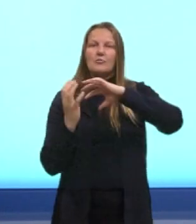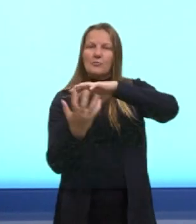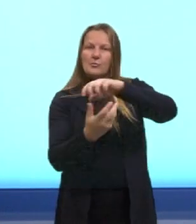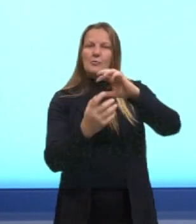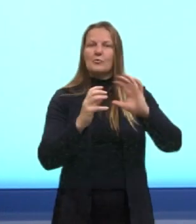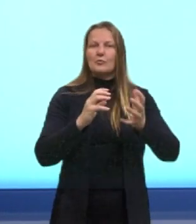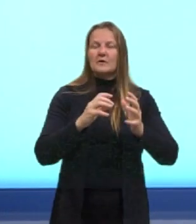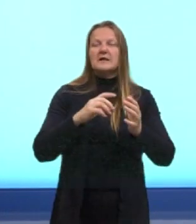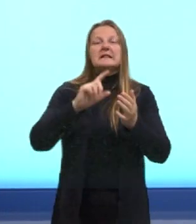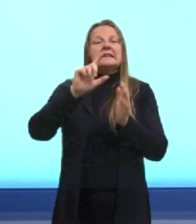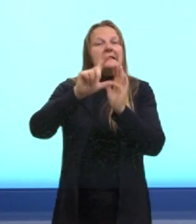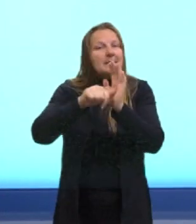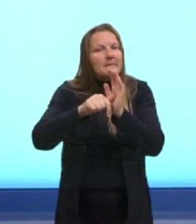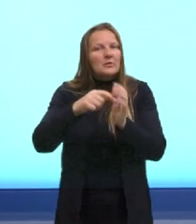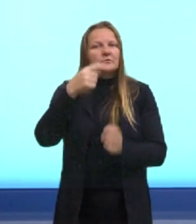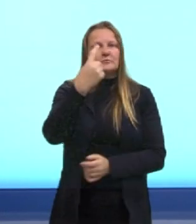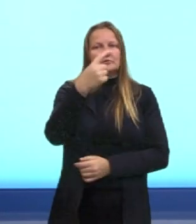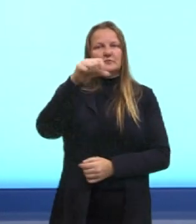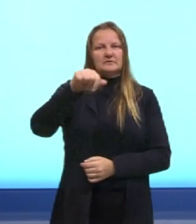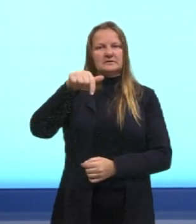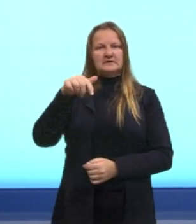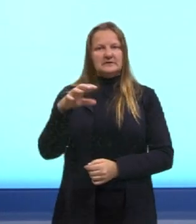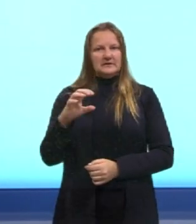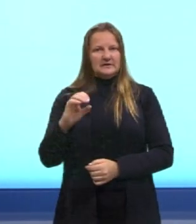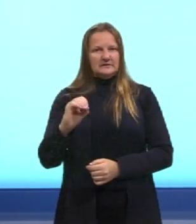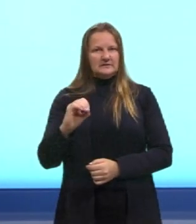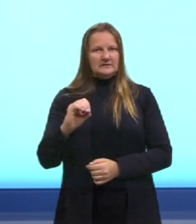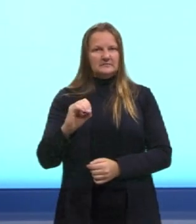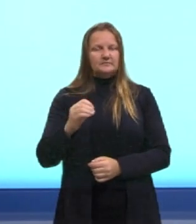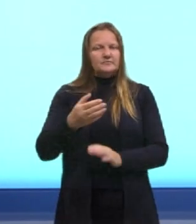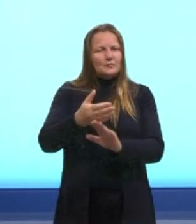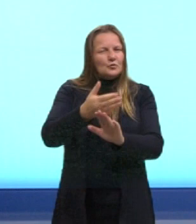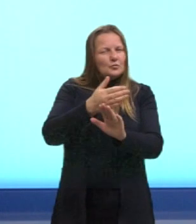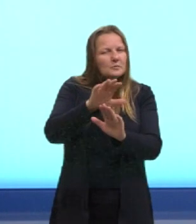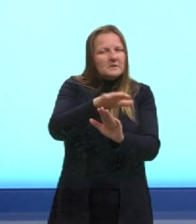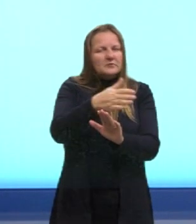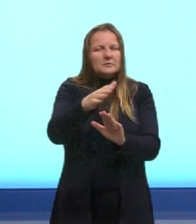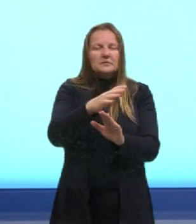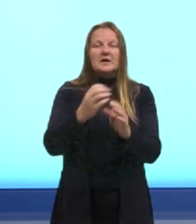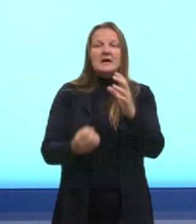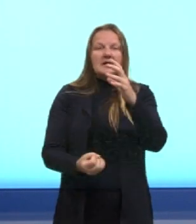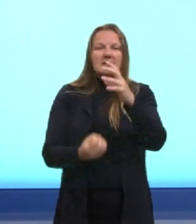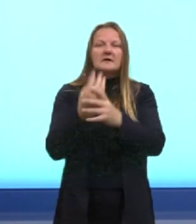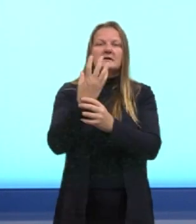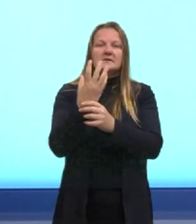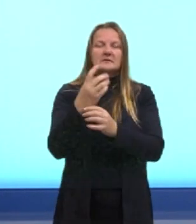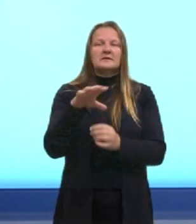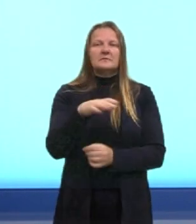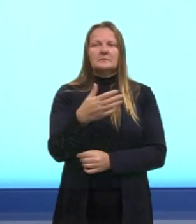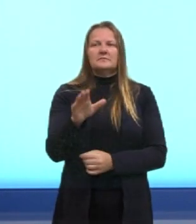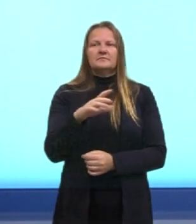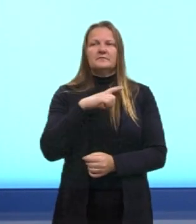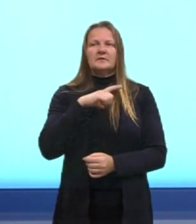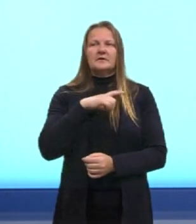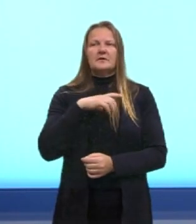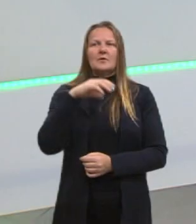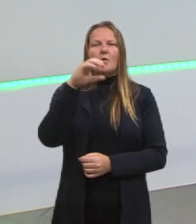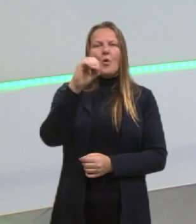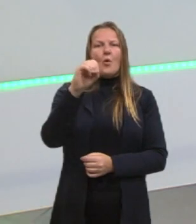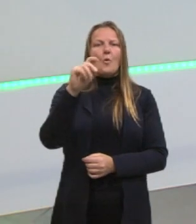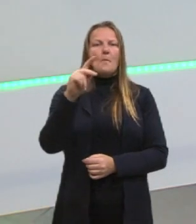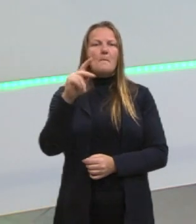A partir da década de 70, um pouco antes da década de 60, cria-se, né, na década de 60, a OPEP,